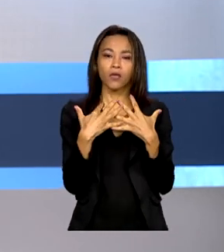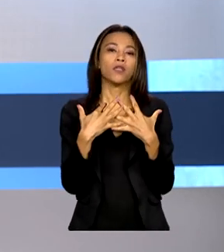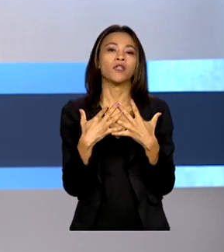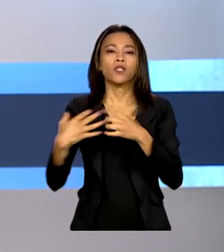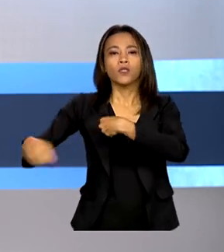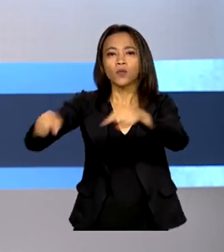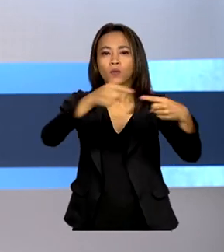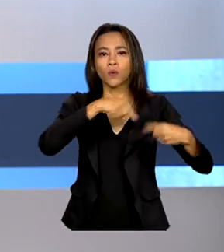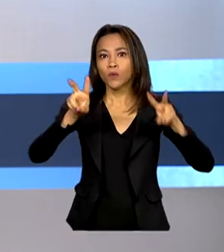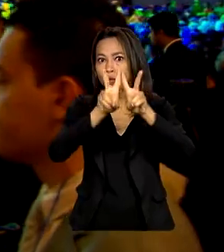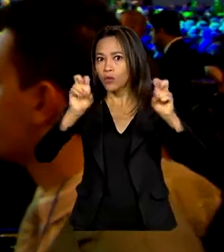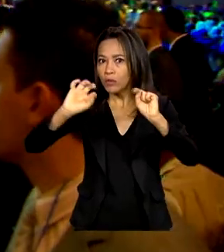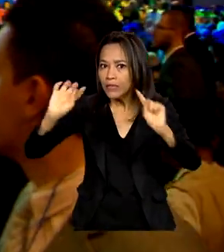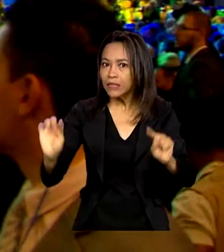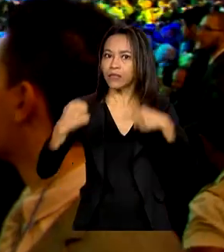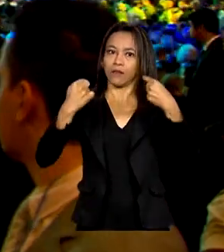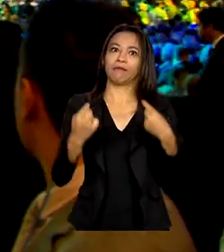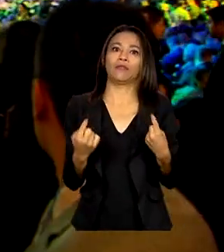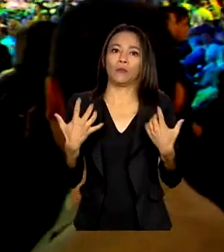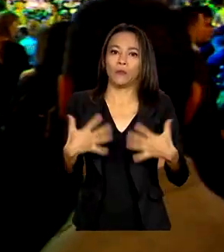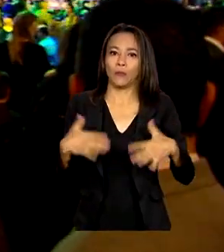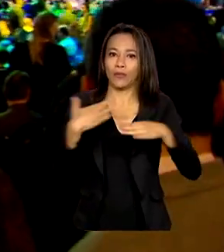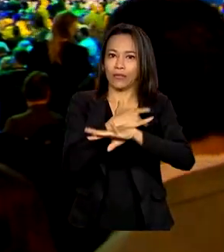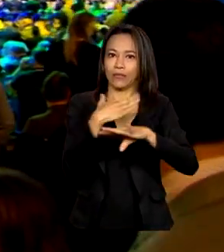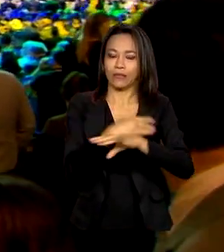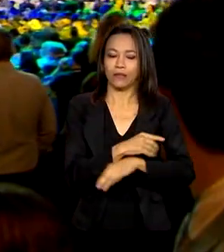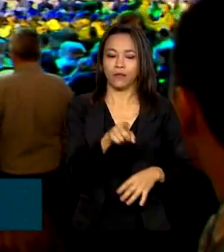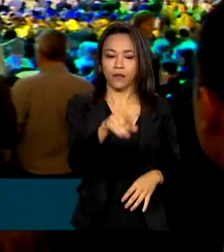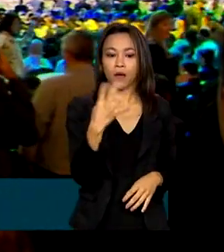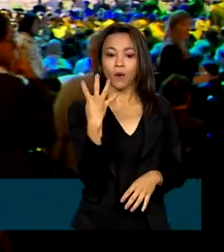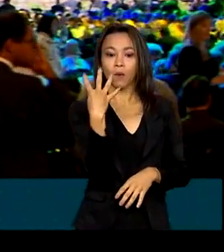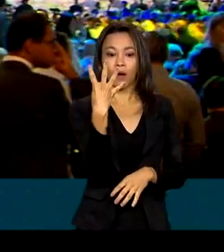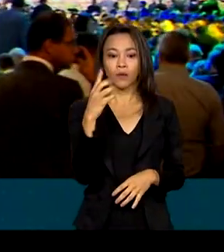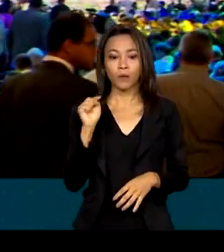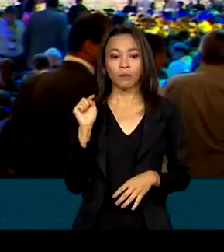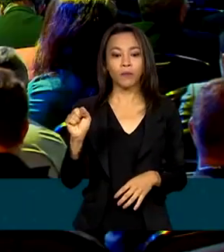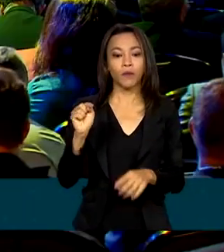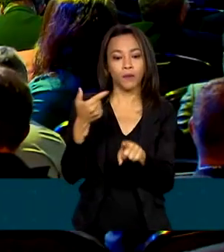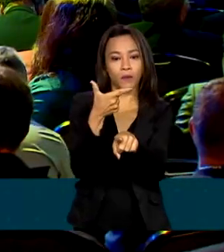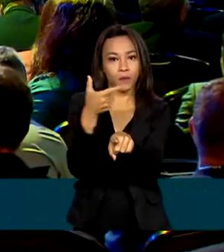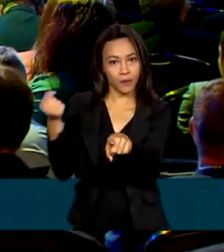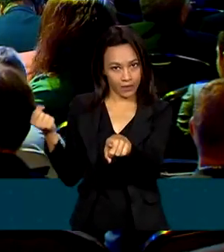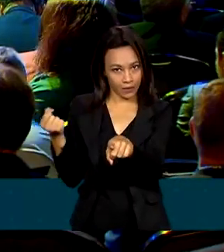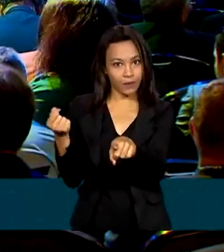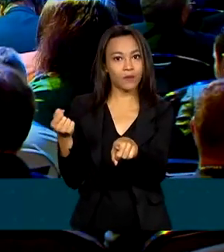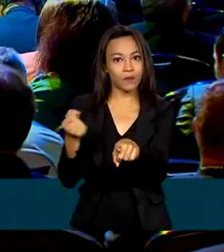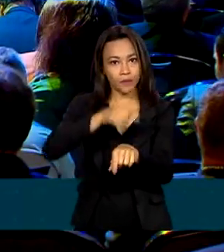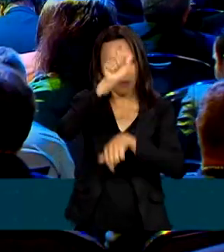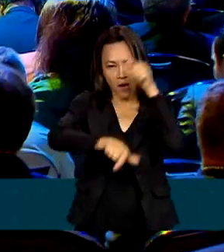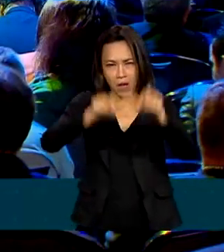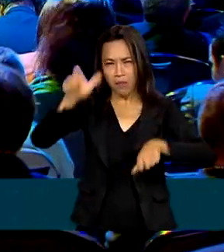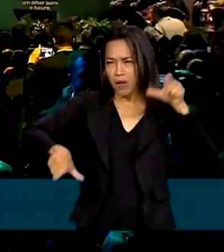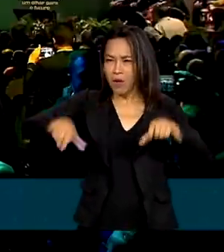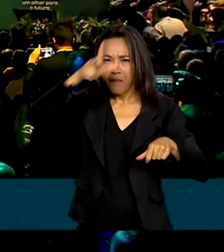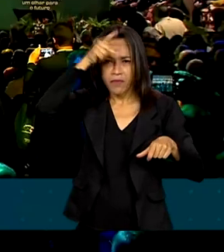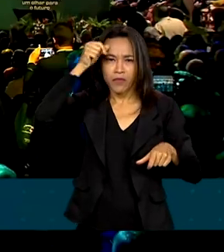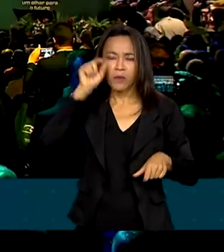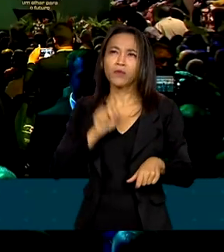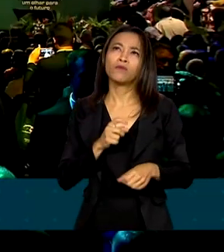gestão das cidades. Cerca de 4.200 representantes de prefeituras de todo o país